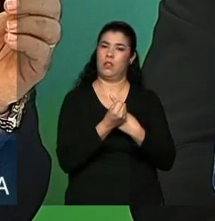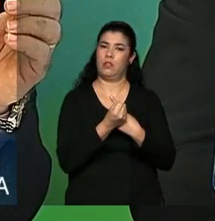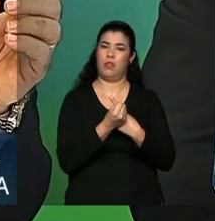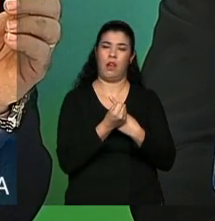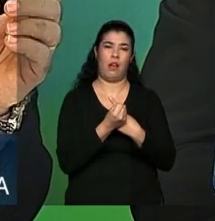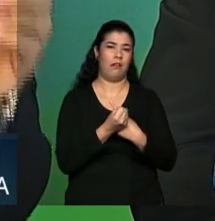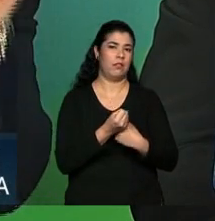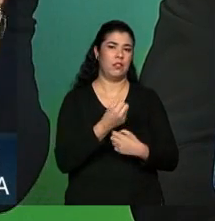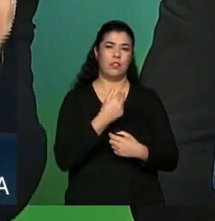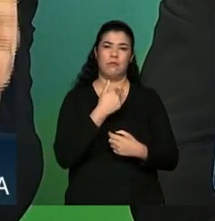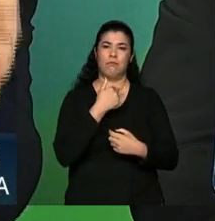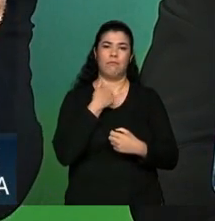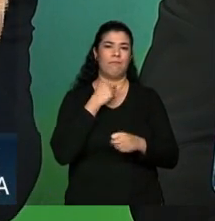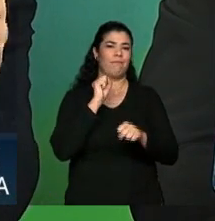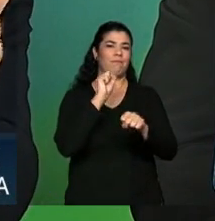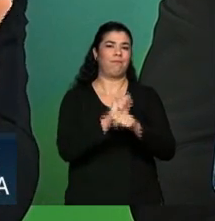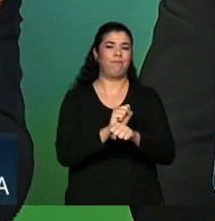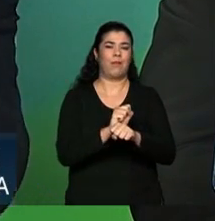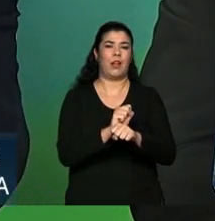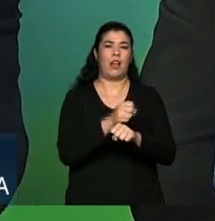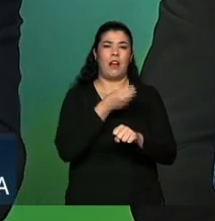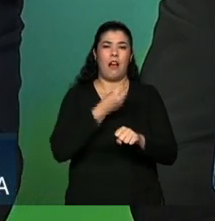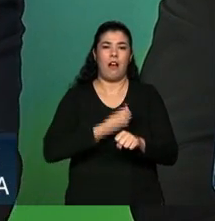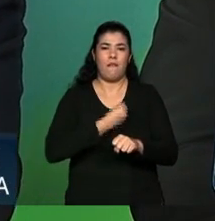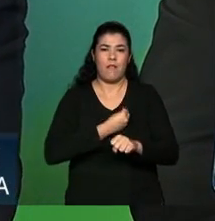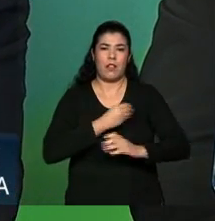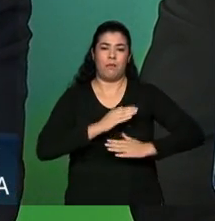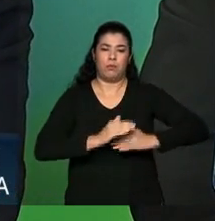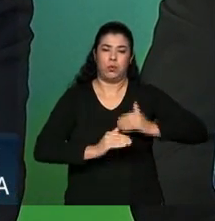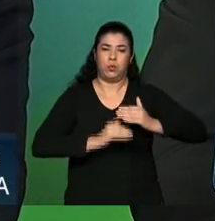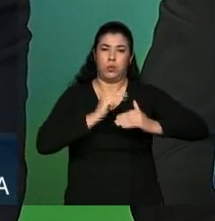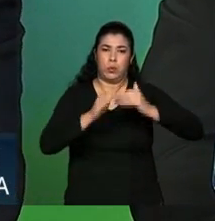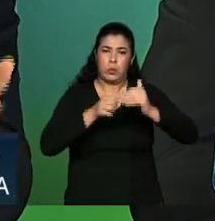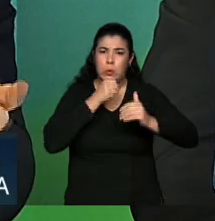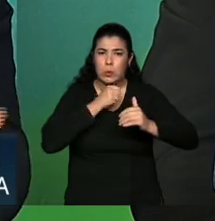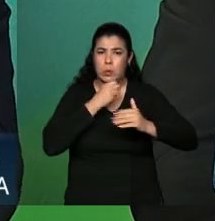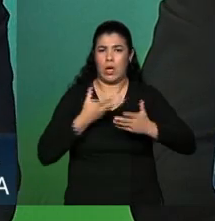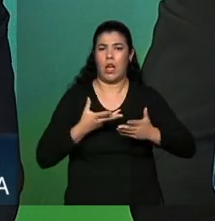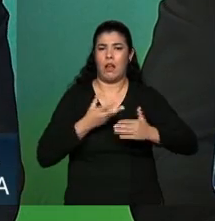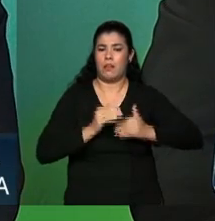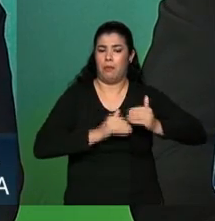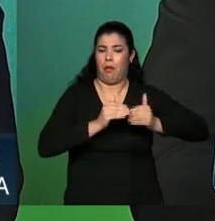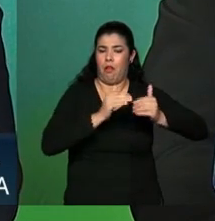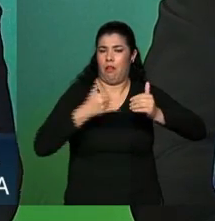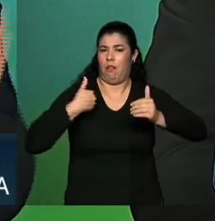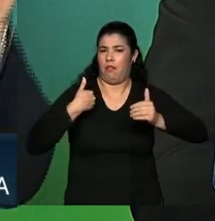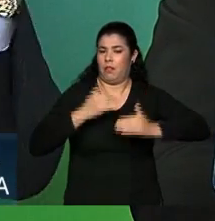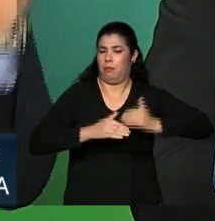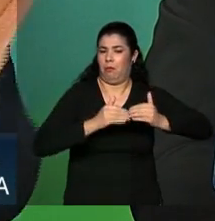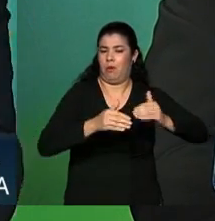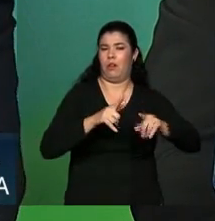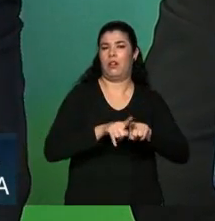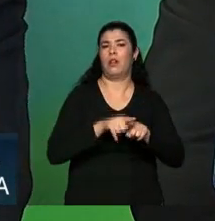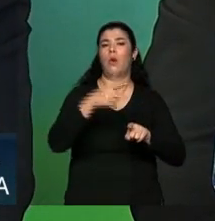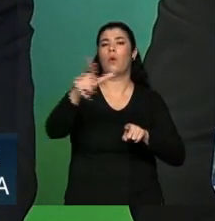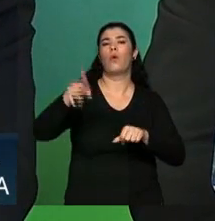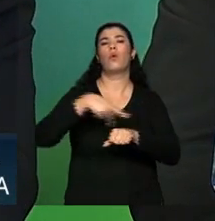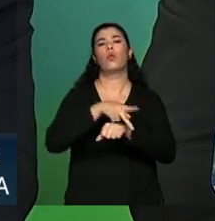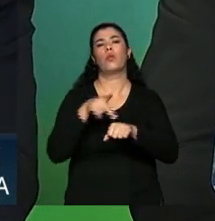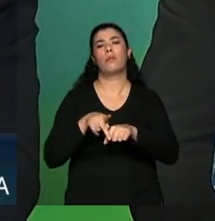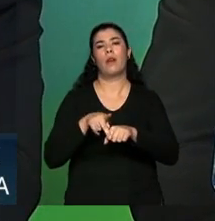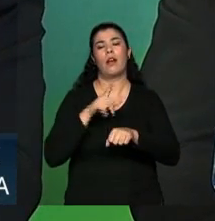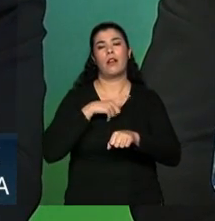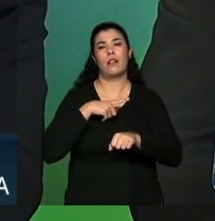evoluir. A expectativa de sobrevida não vai parar de evoluir. O que fizeram os outros países em relação à transição